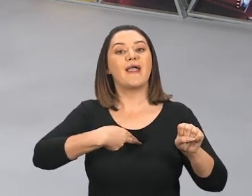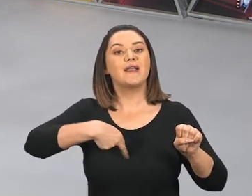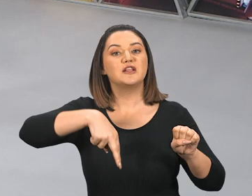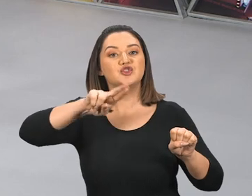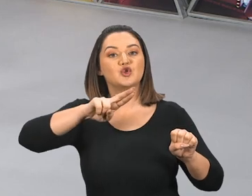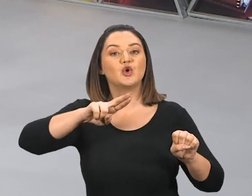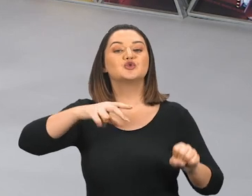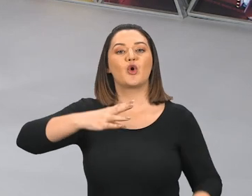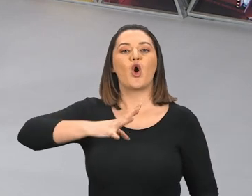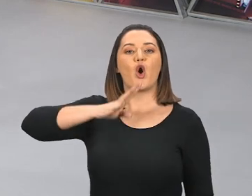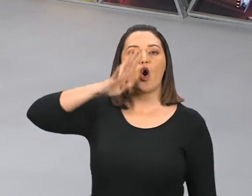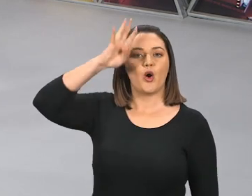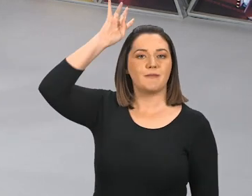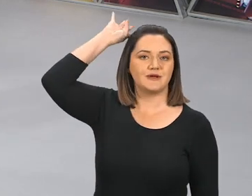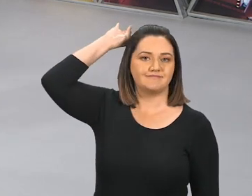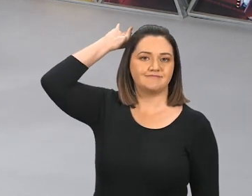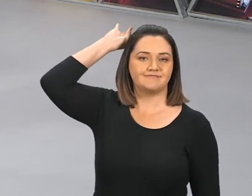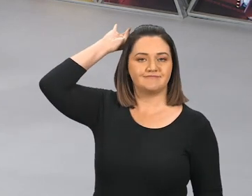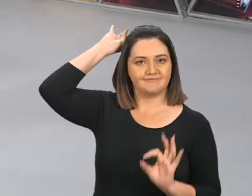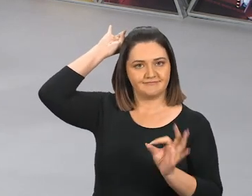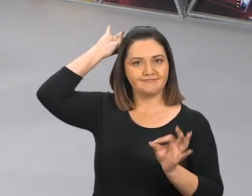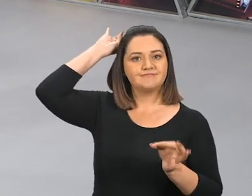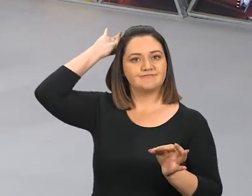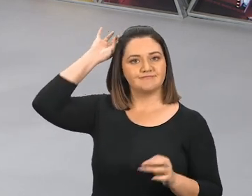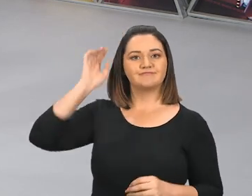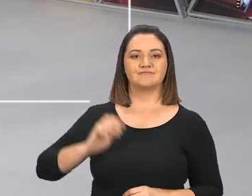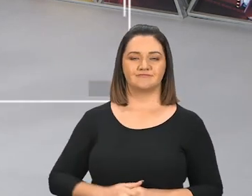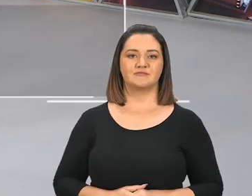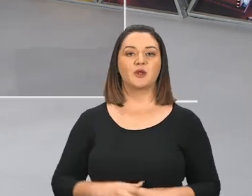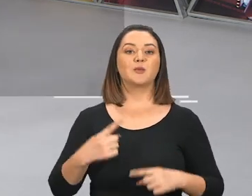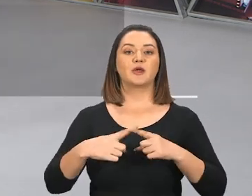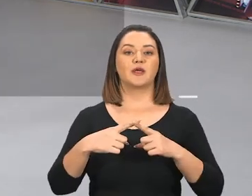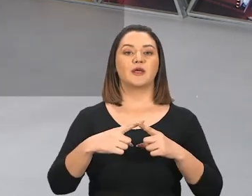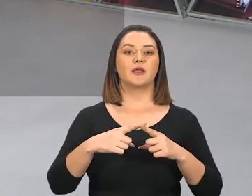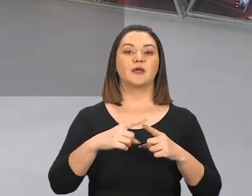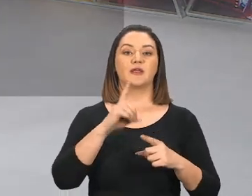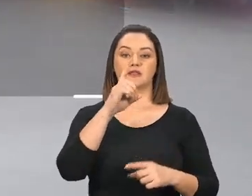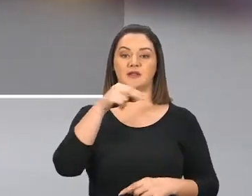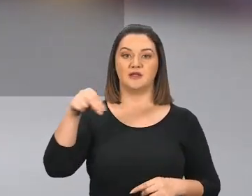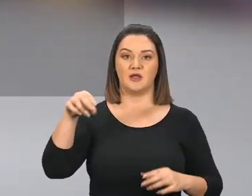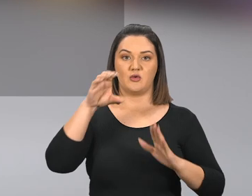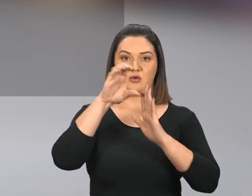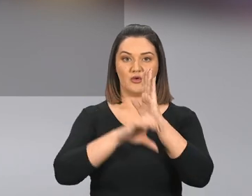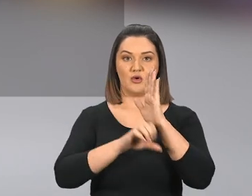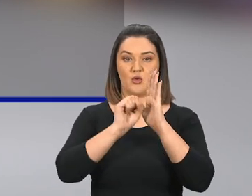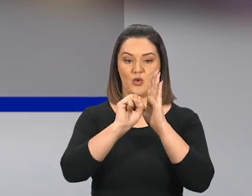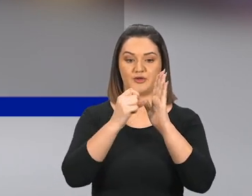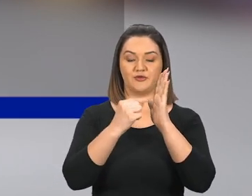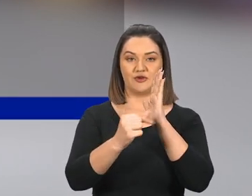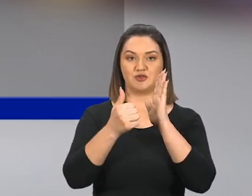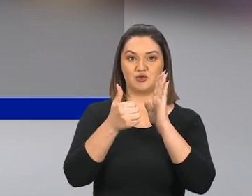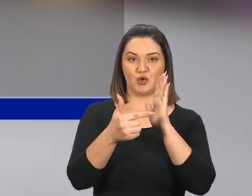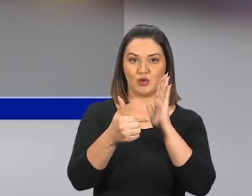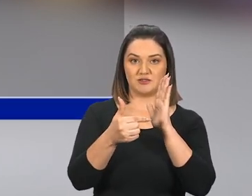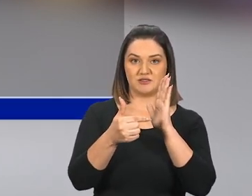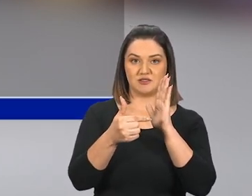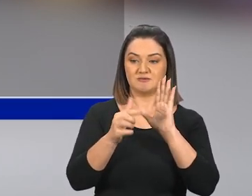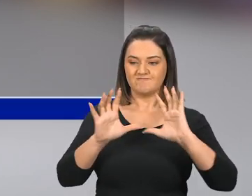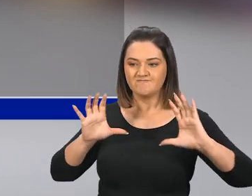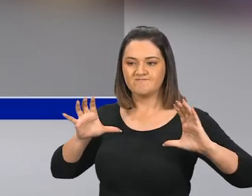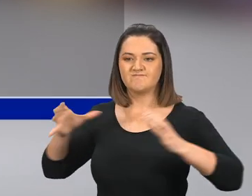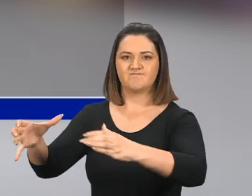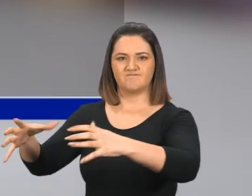Roma, Por quê? Por causa do verso 12, Daniel 8, 12, Fala assim, O exército lhe foi entregue, Com